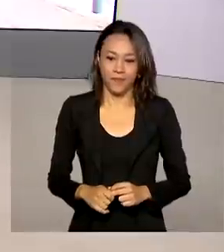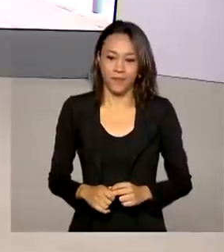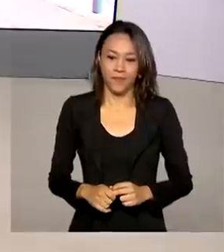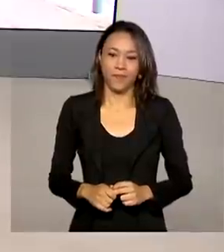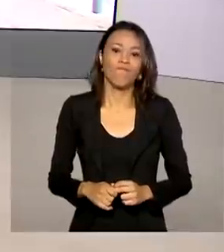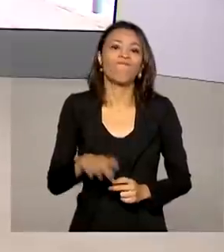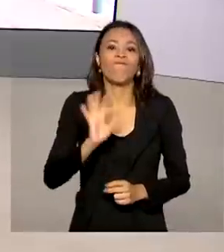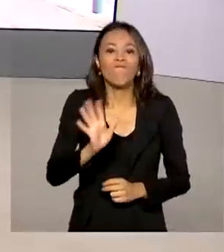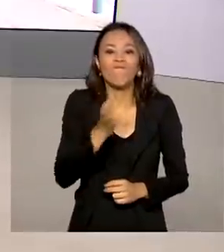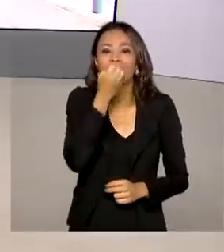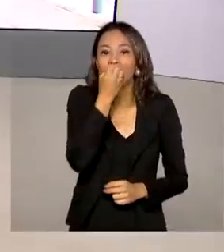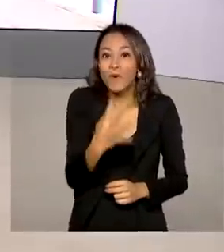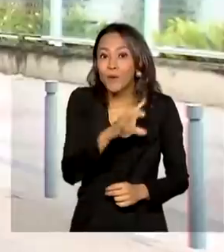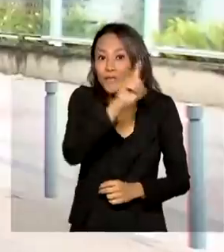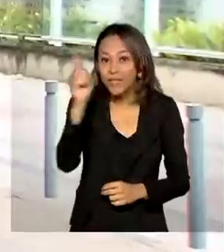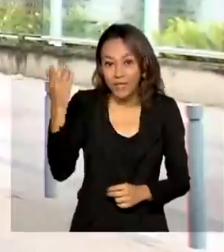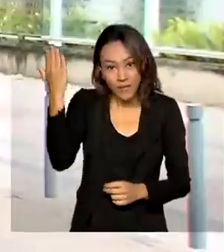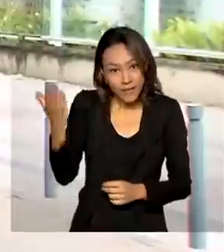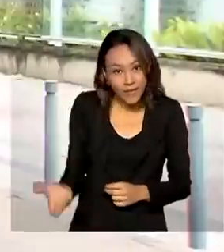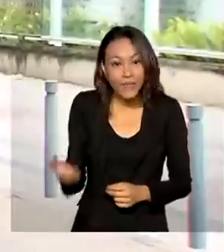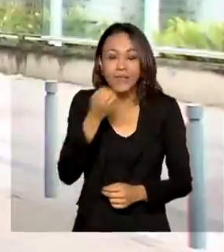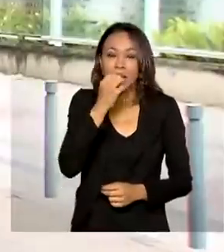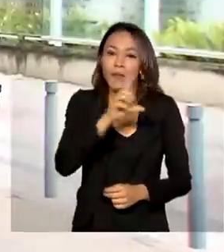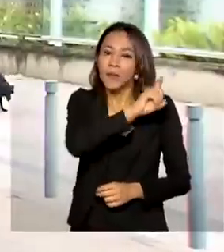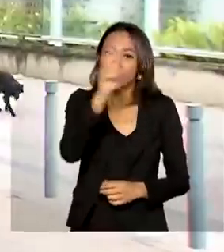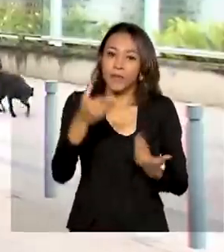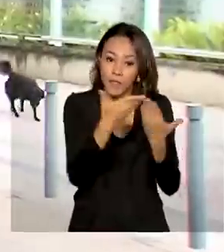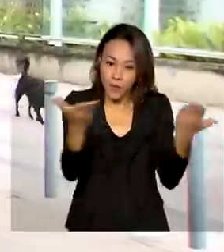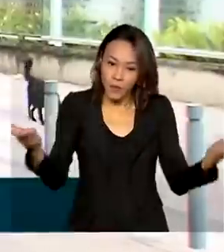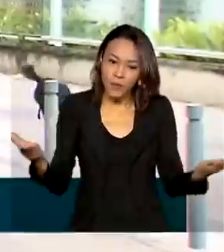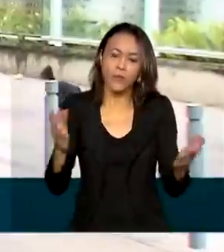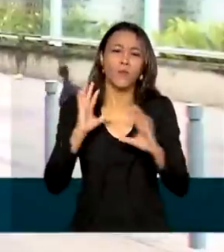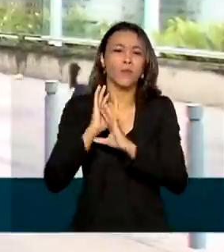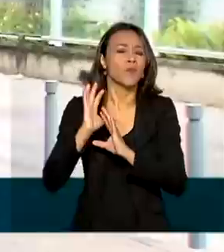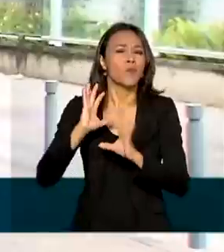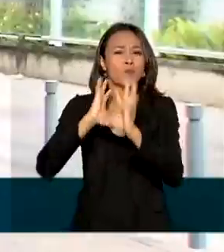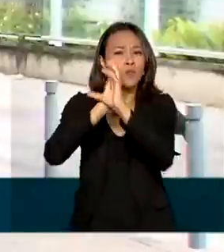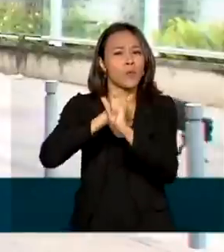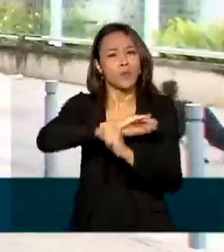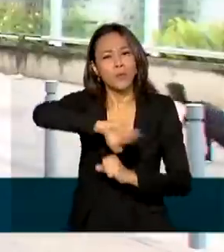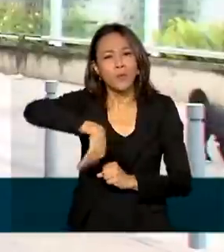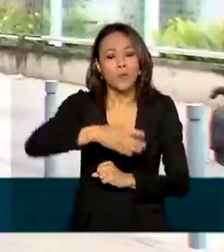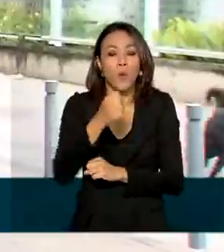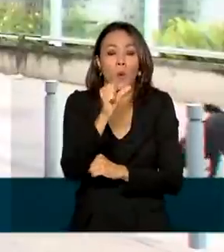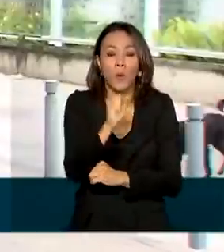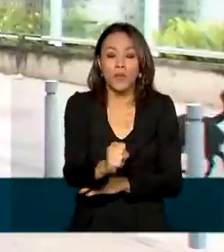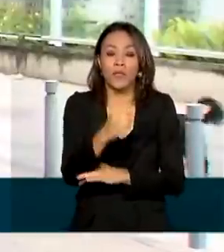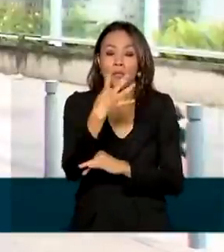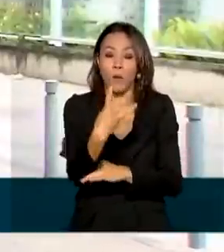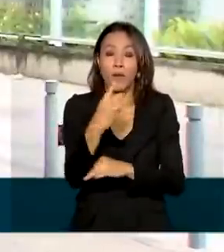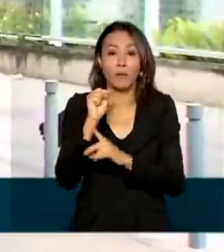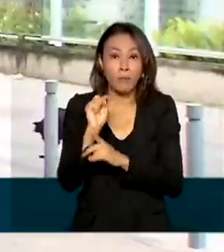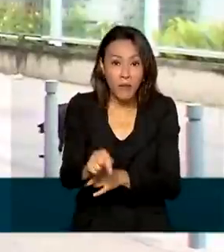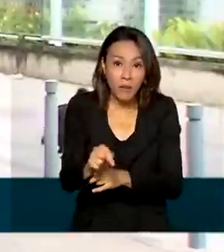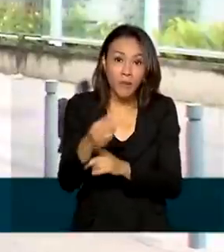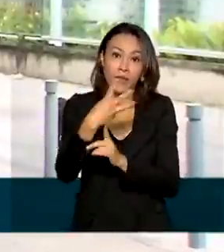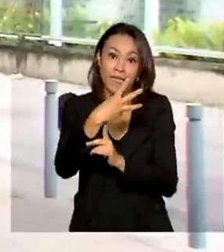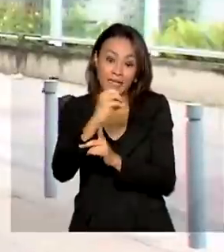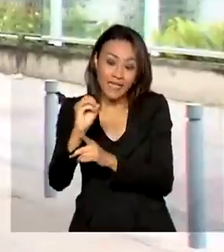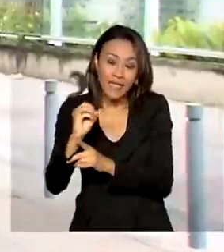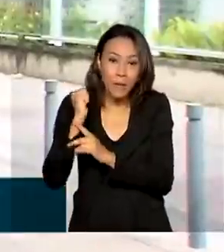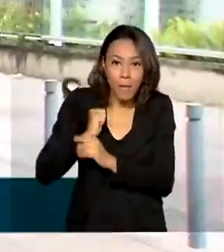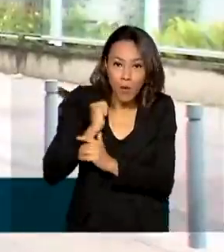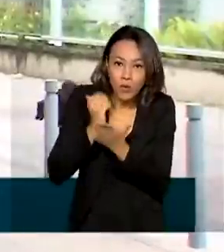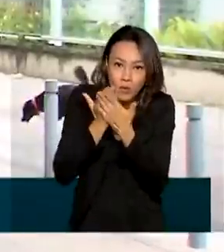Oi, Renata, bom dia para você. Bom dia a todos. Ao todo, vão ser oferecidas 84 mil e 300 bolsas